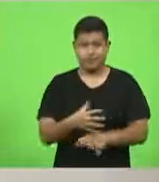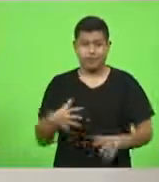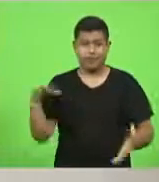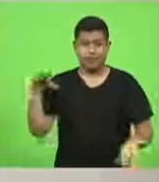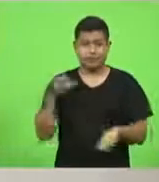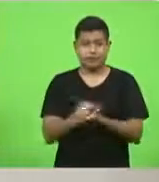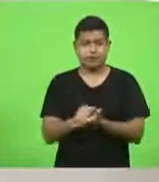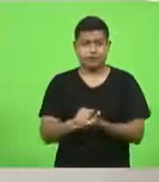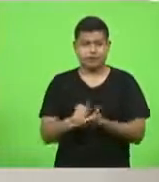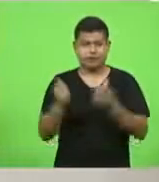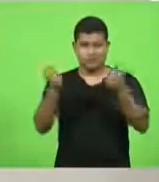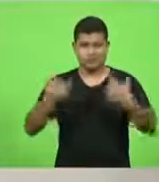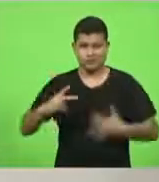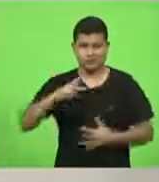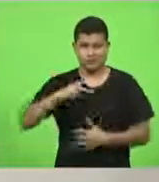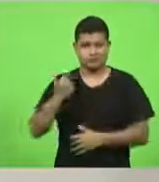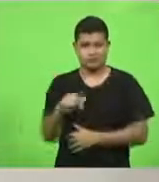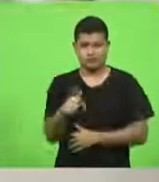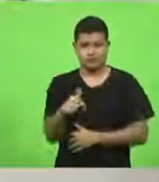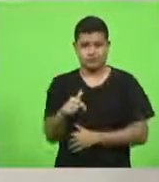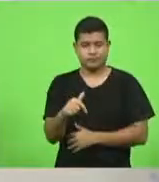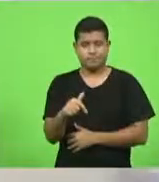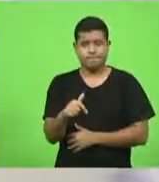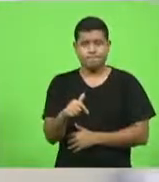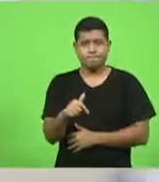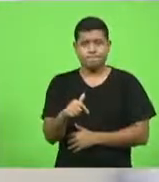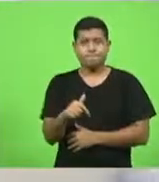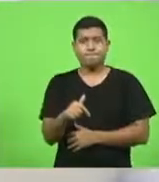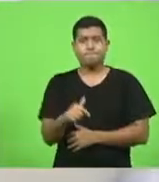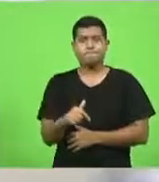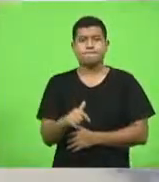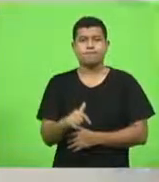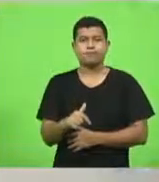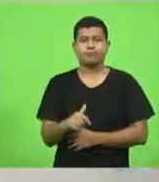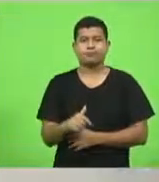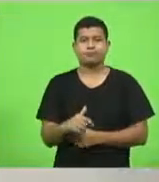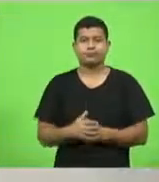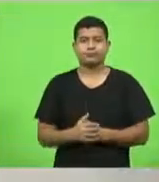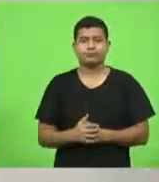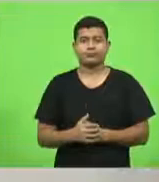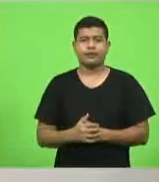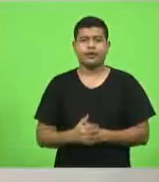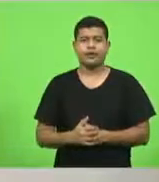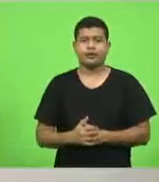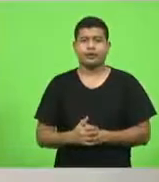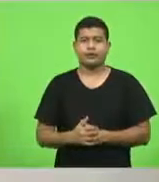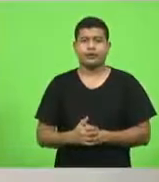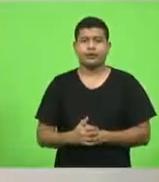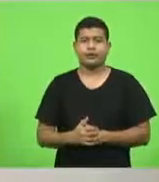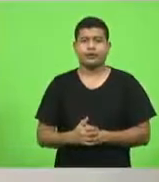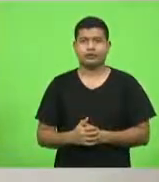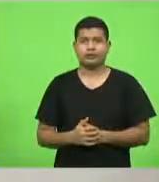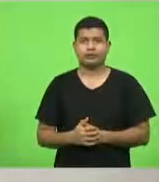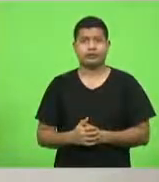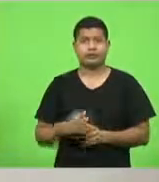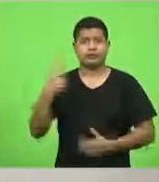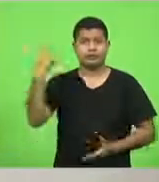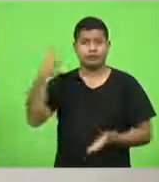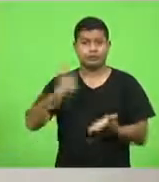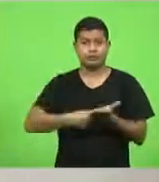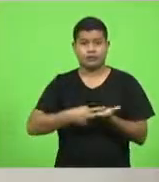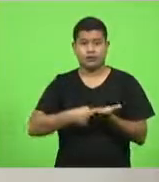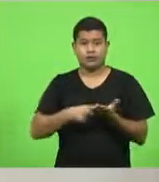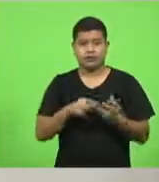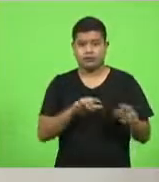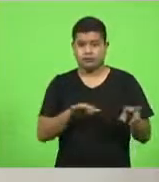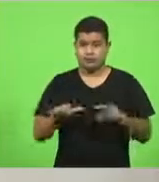pessoais, não havendo mais oradores inscritos. Convocação para a próxima sessão. Esta